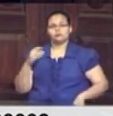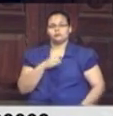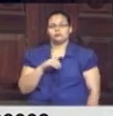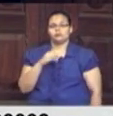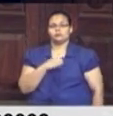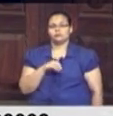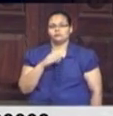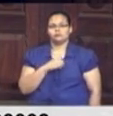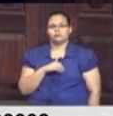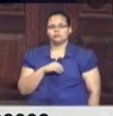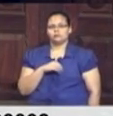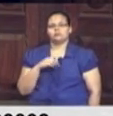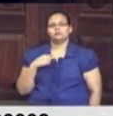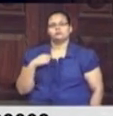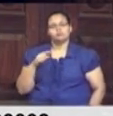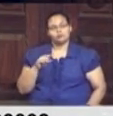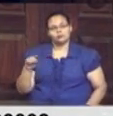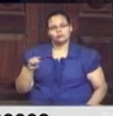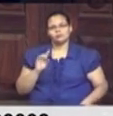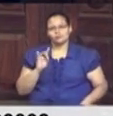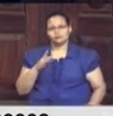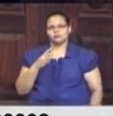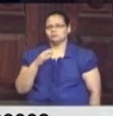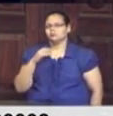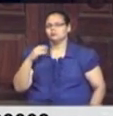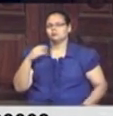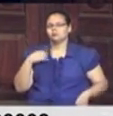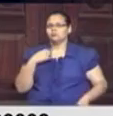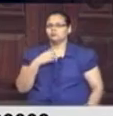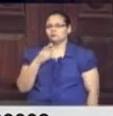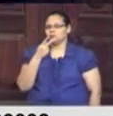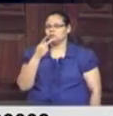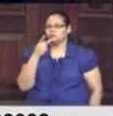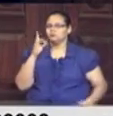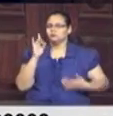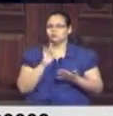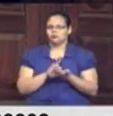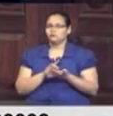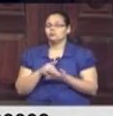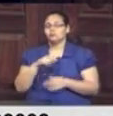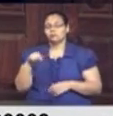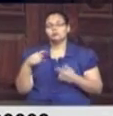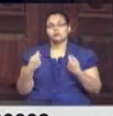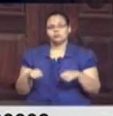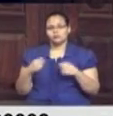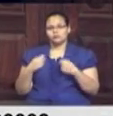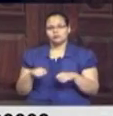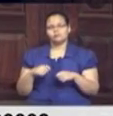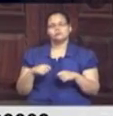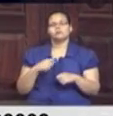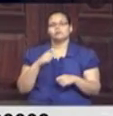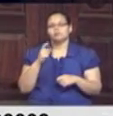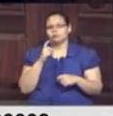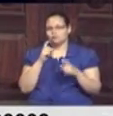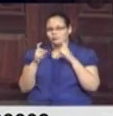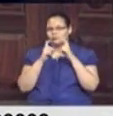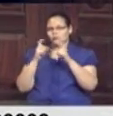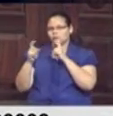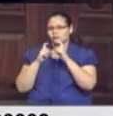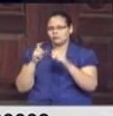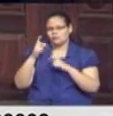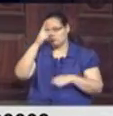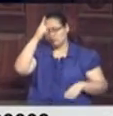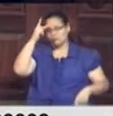Salário não importa para alguns aí não, vou ser muito sincero. E a gente precisa trazer essa discussão para um campo em que as